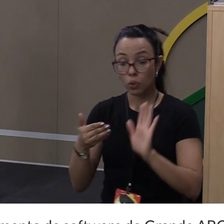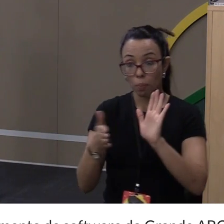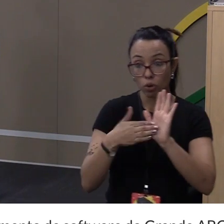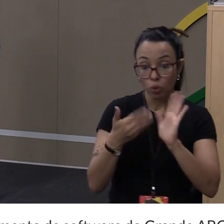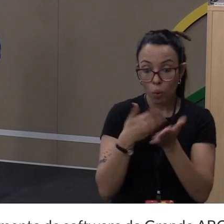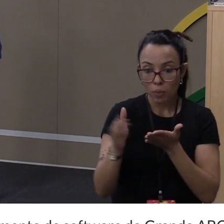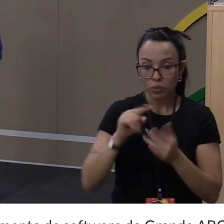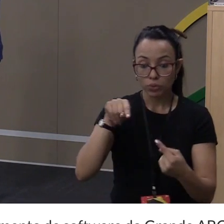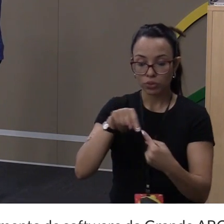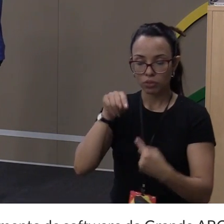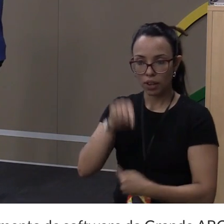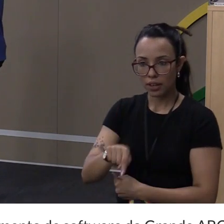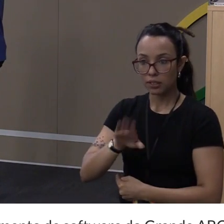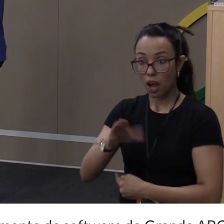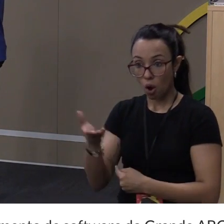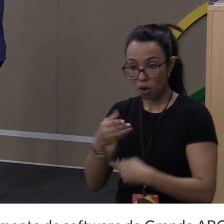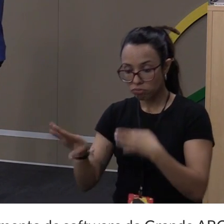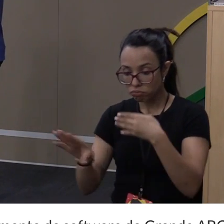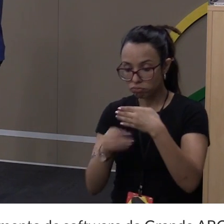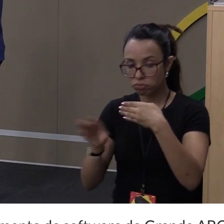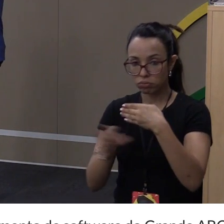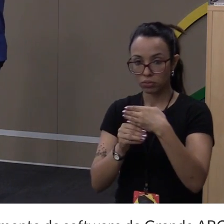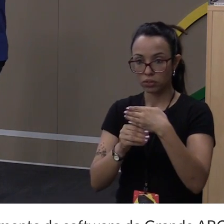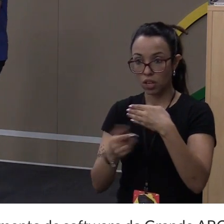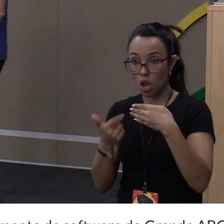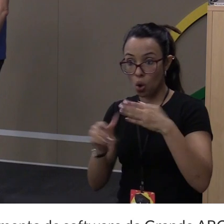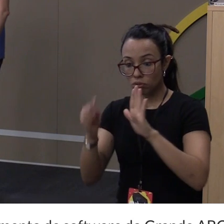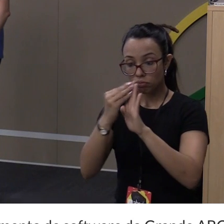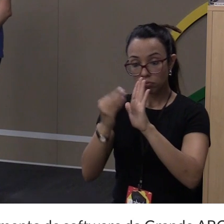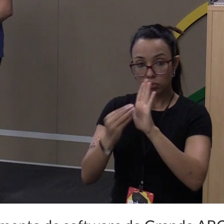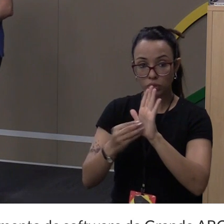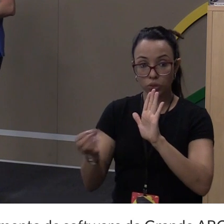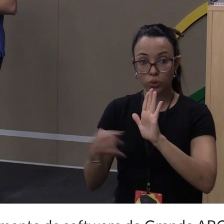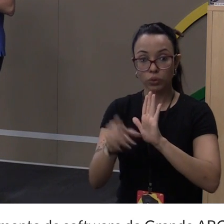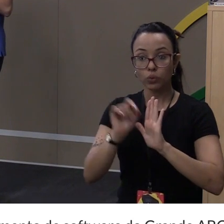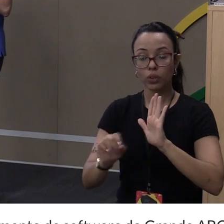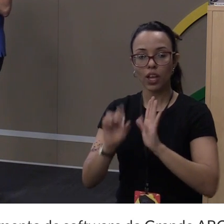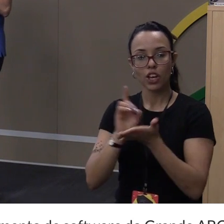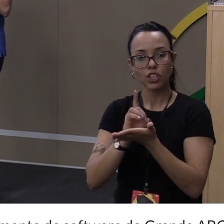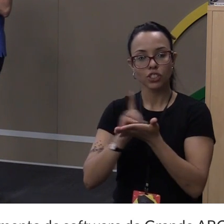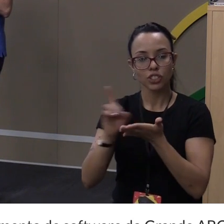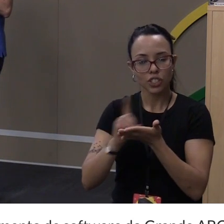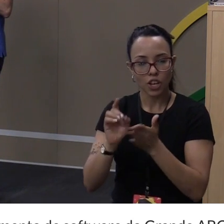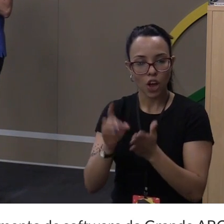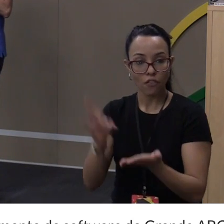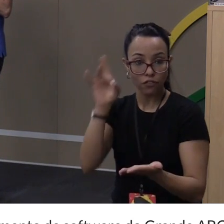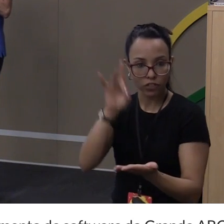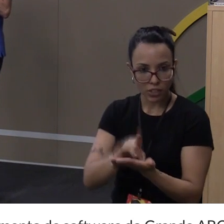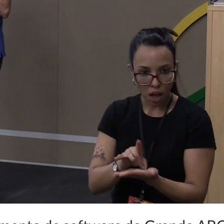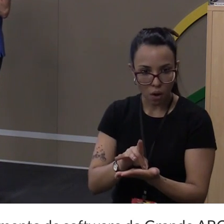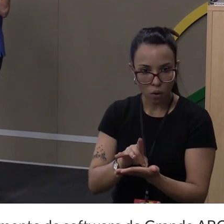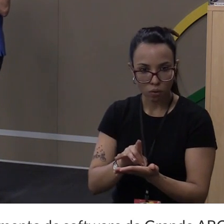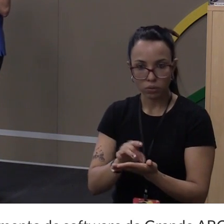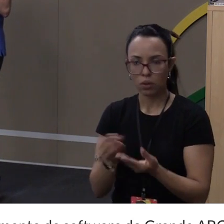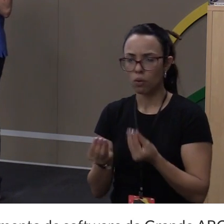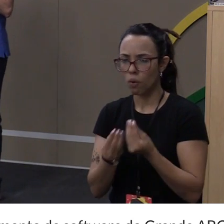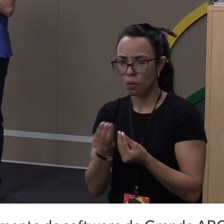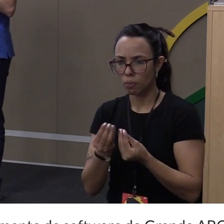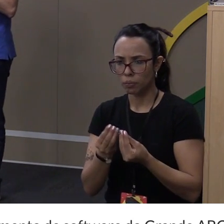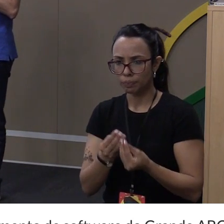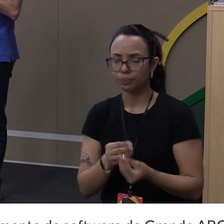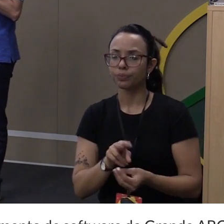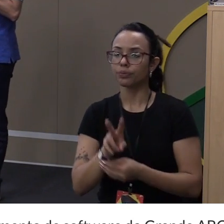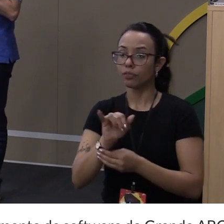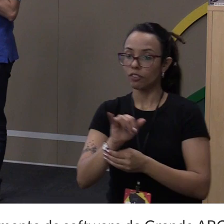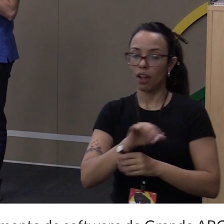um outro projeto que está saindo dele é o diário oficial. O que ele faz? Ele está extraindo as informações dos diários oficiais dos 100